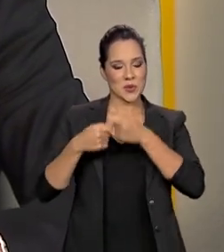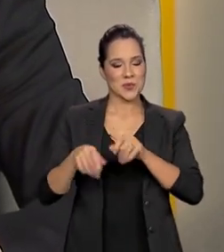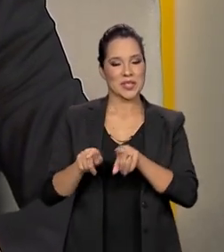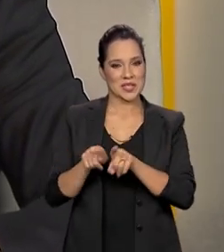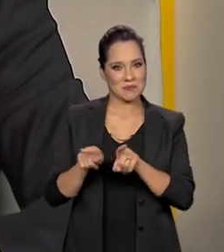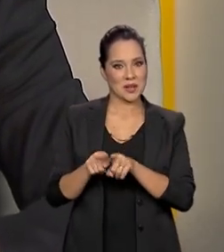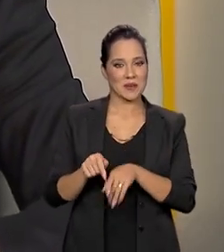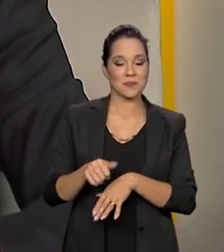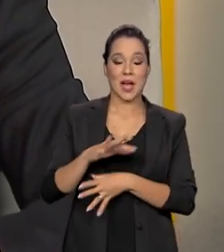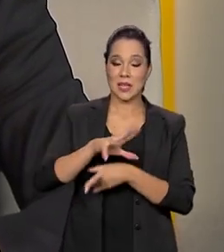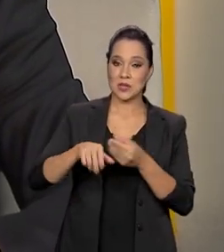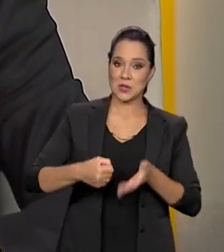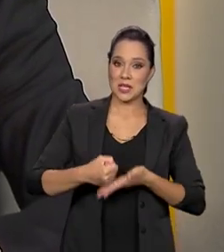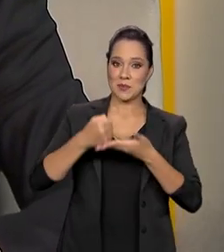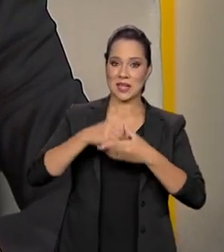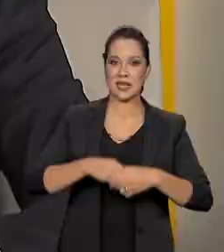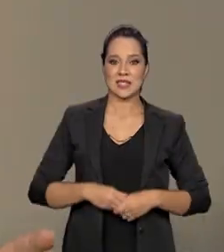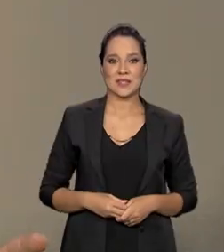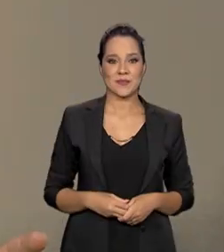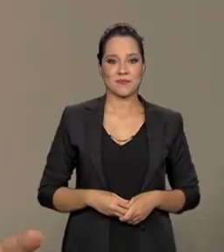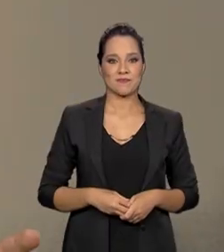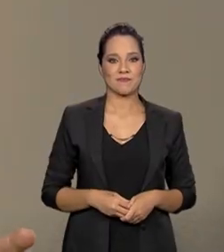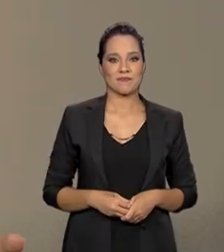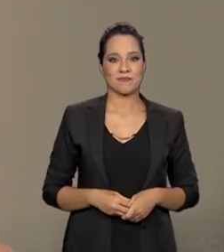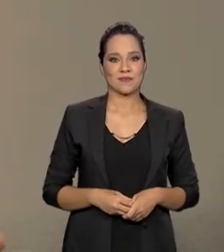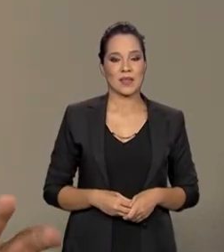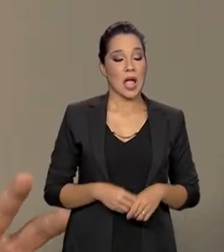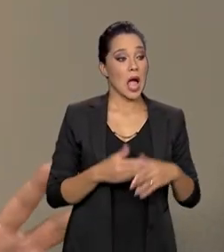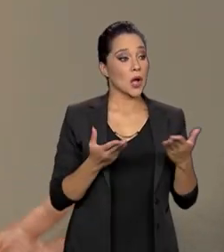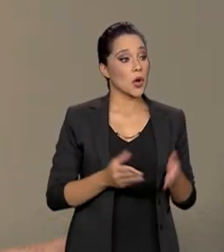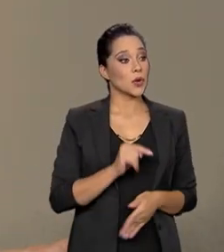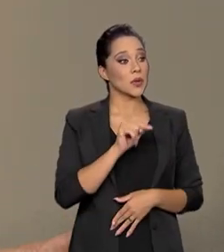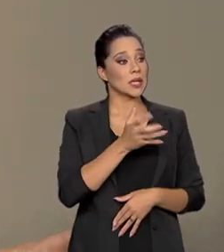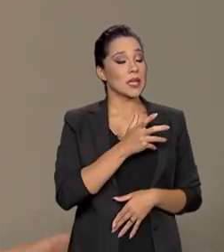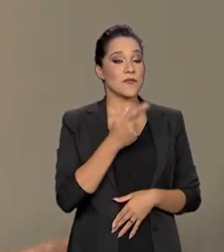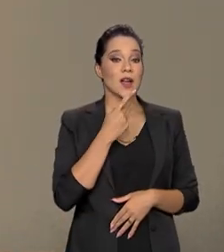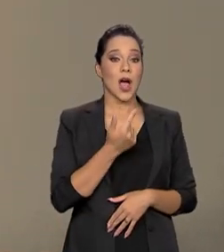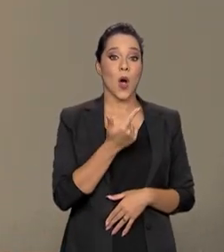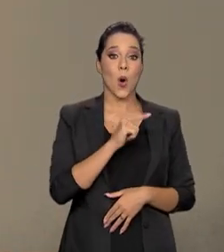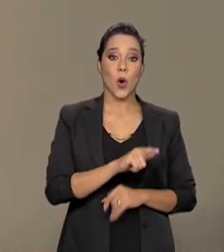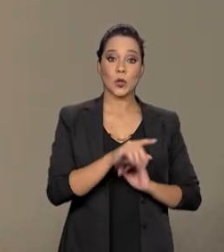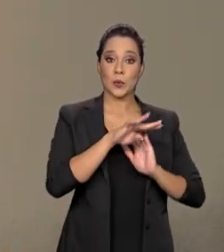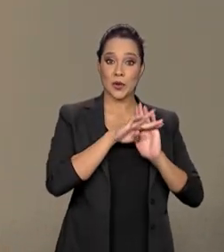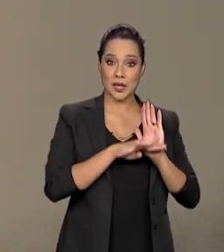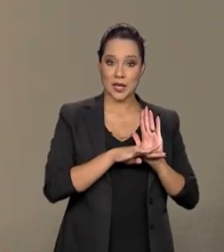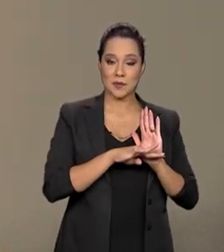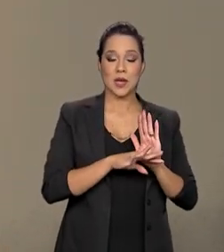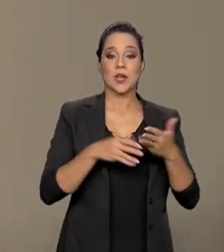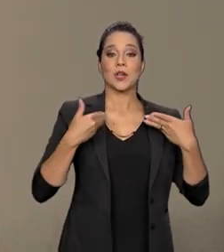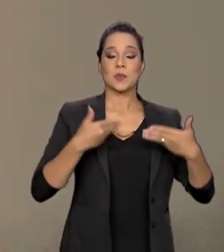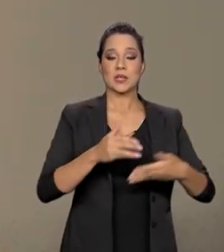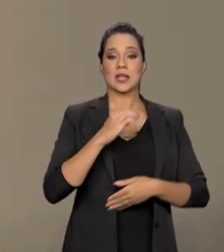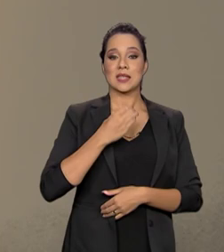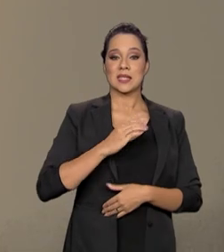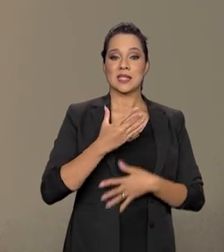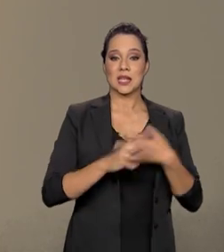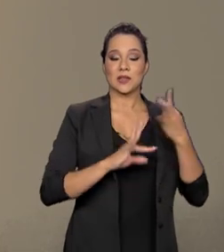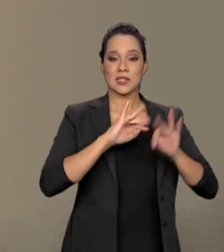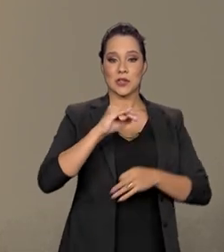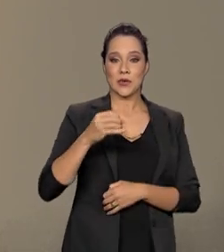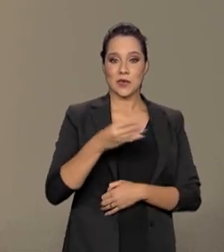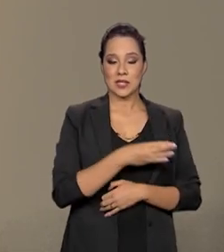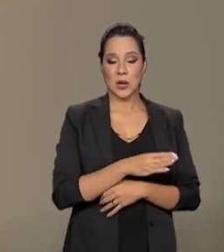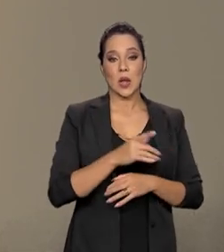também, além da sustentabilidade. Agora, queria abordar um outro programa que o Ministério da Ciência, Tecnologia e